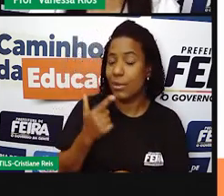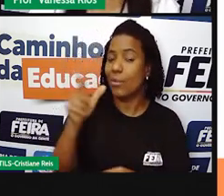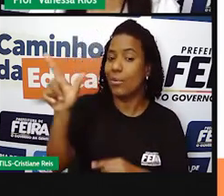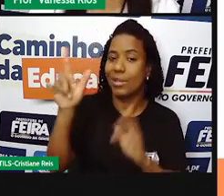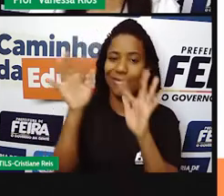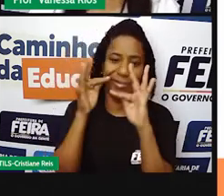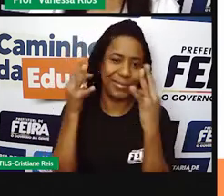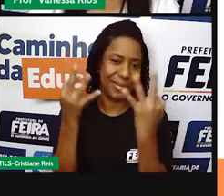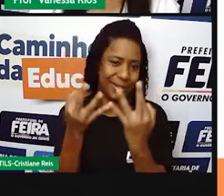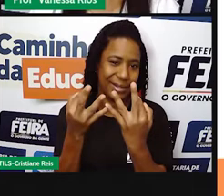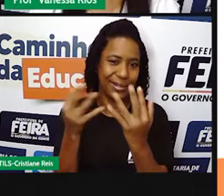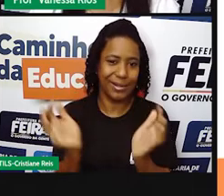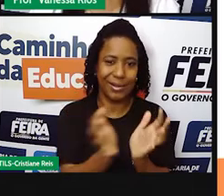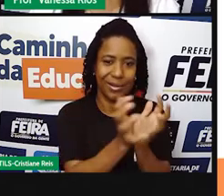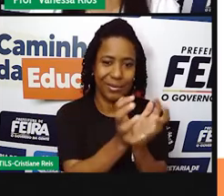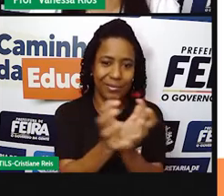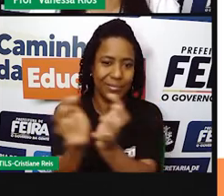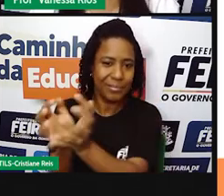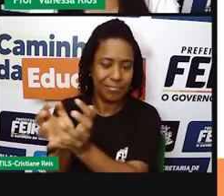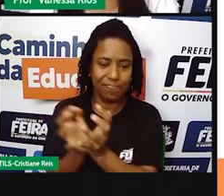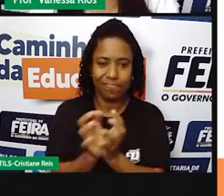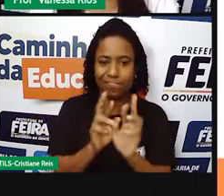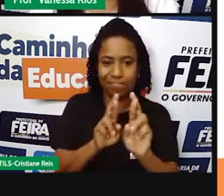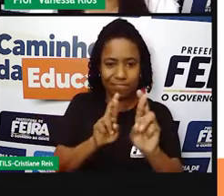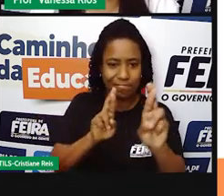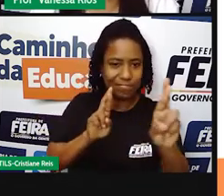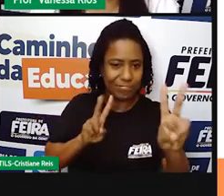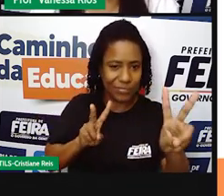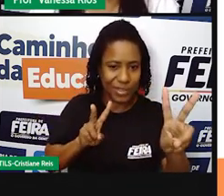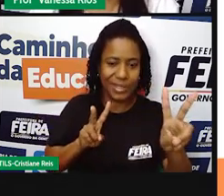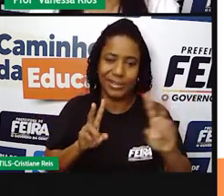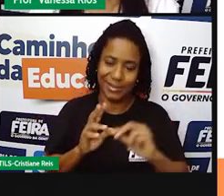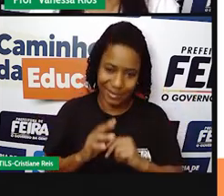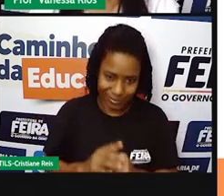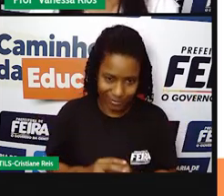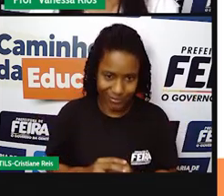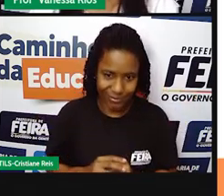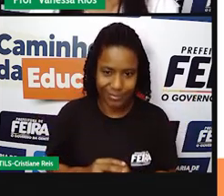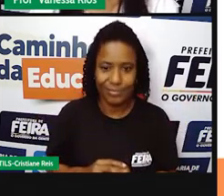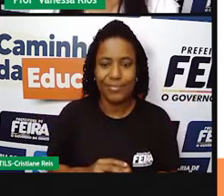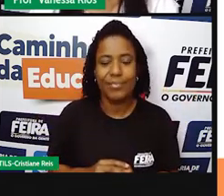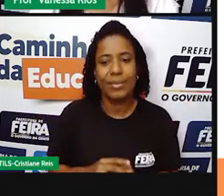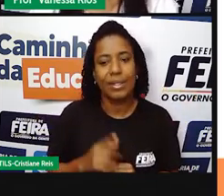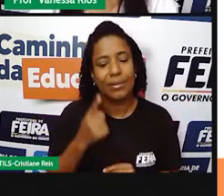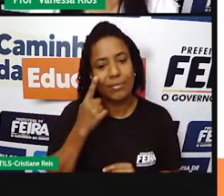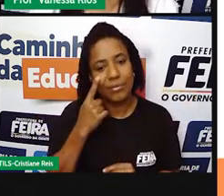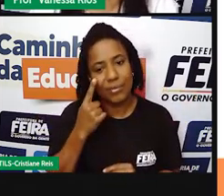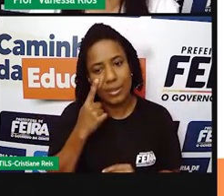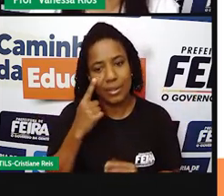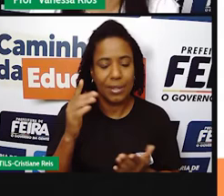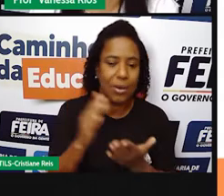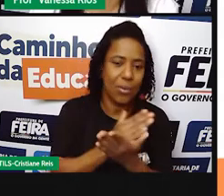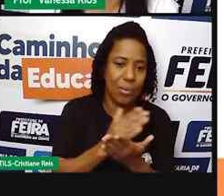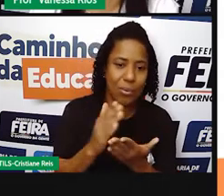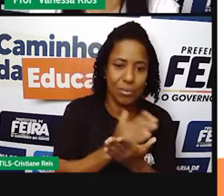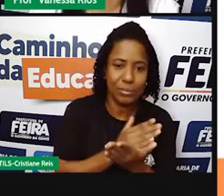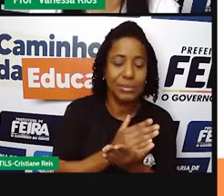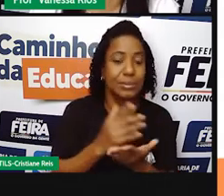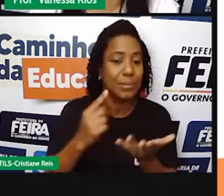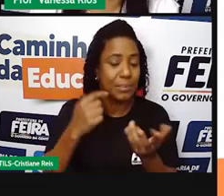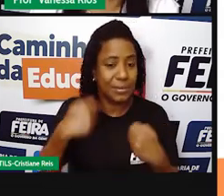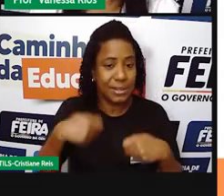com muitas famílias que não seguem mais essa organização. Então, diante de muitas necessidades e